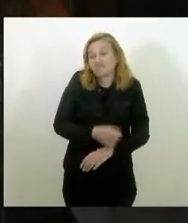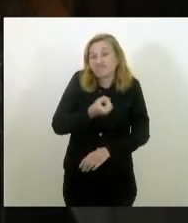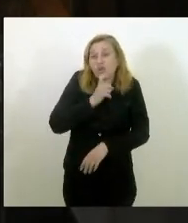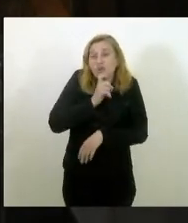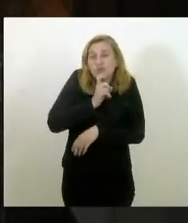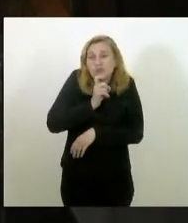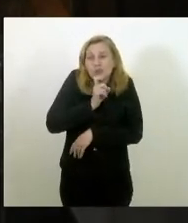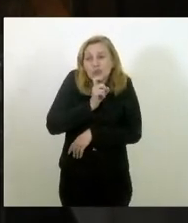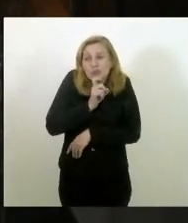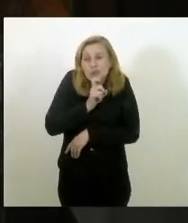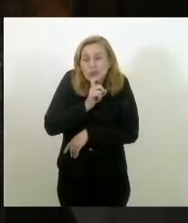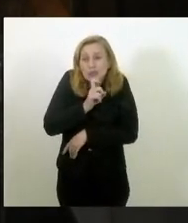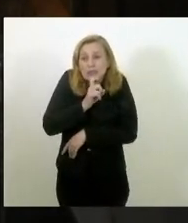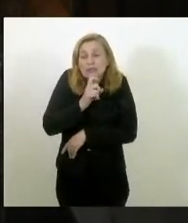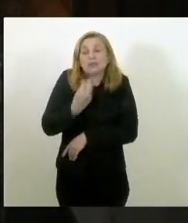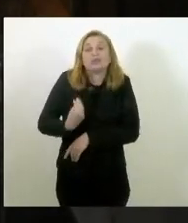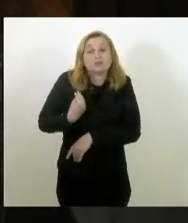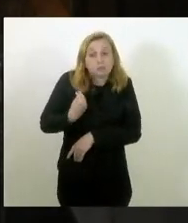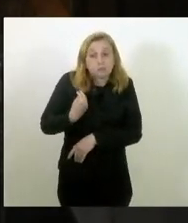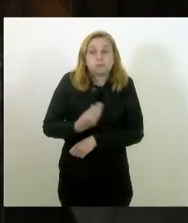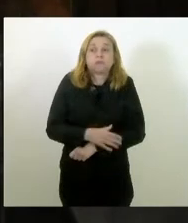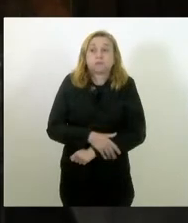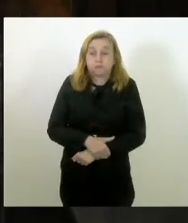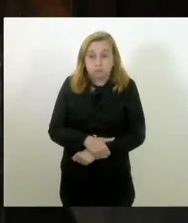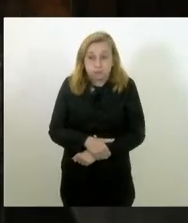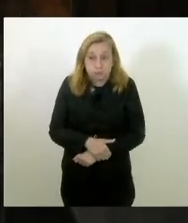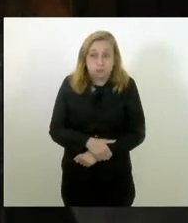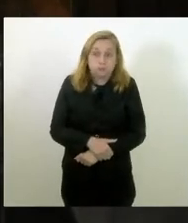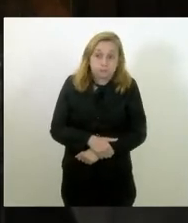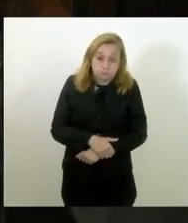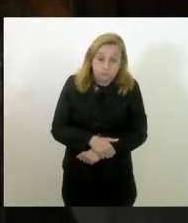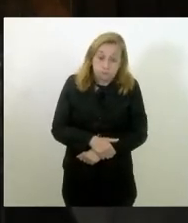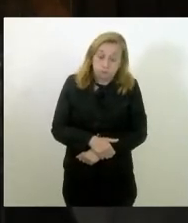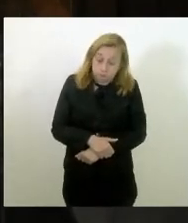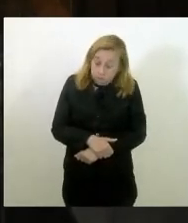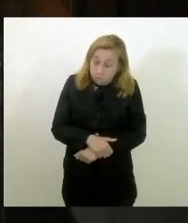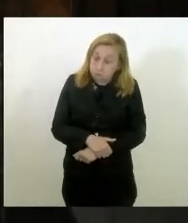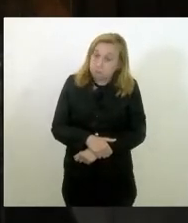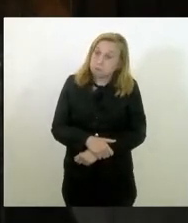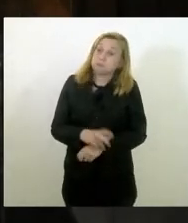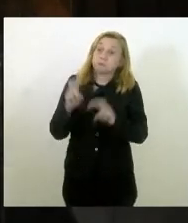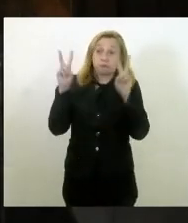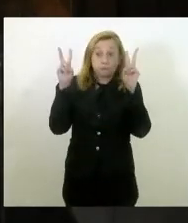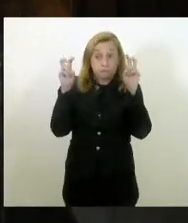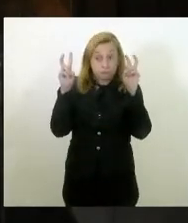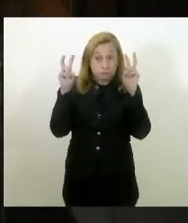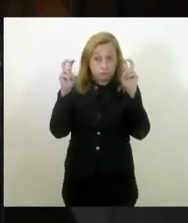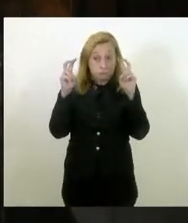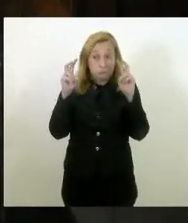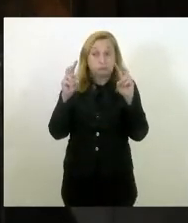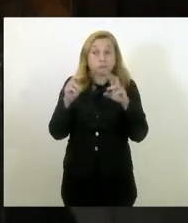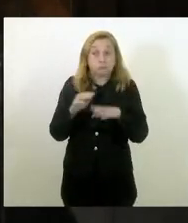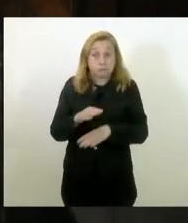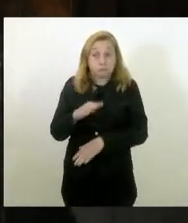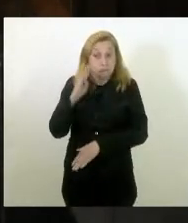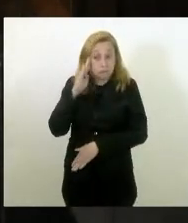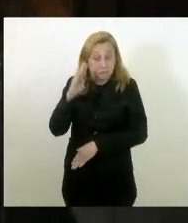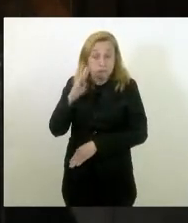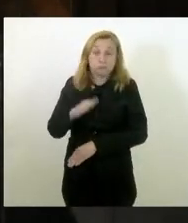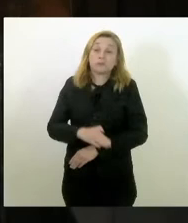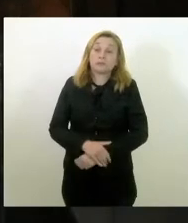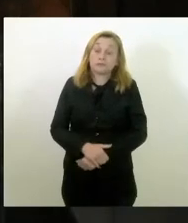rigoroso que nós estamos vivendo. Daí, esse é um tema sempre pertinente,